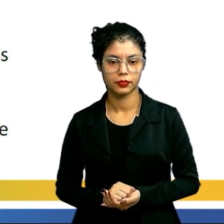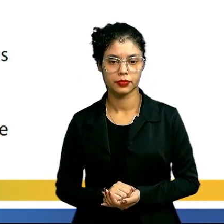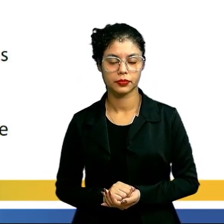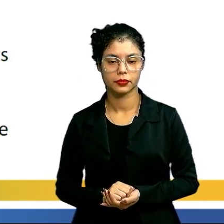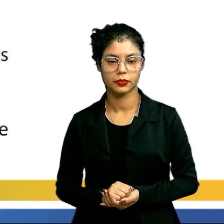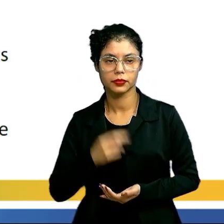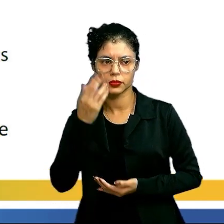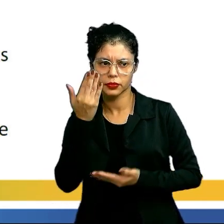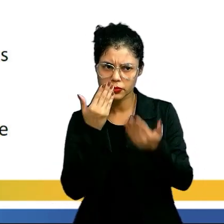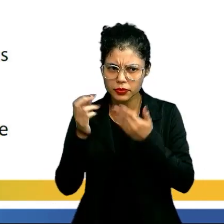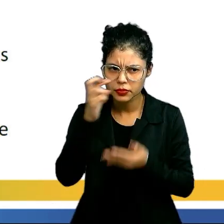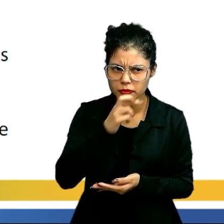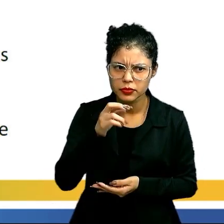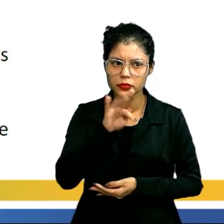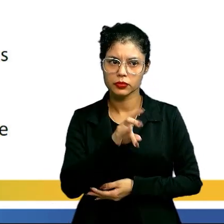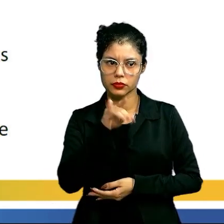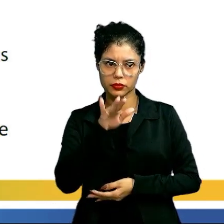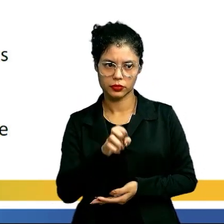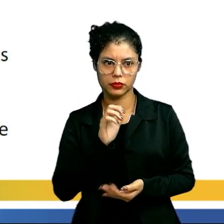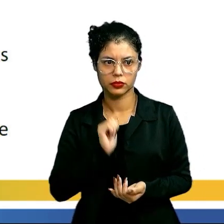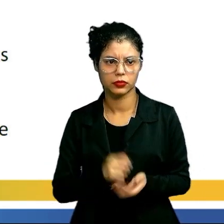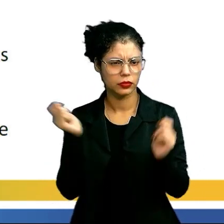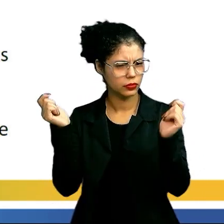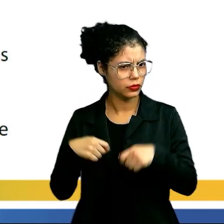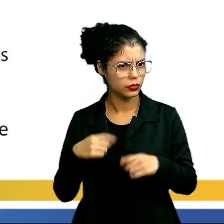psicanálise de Freud,